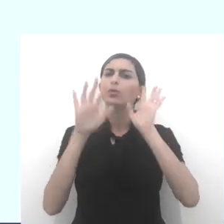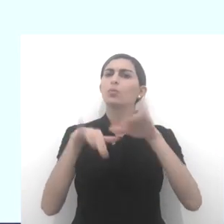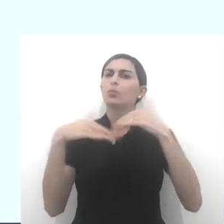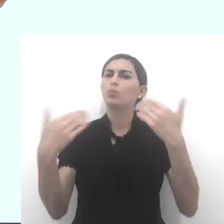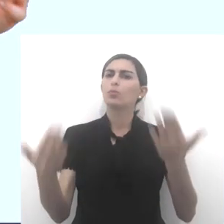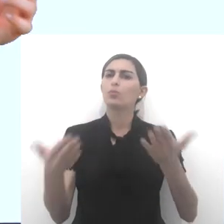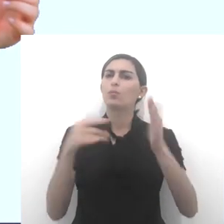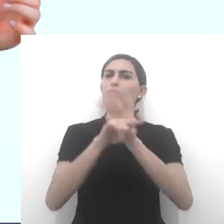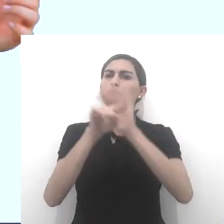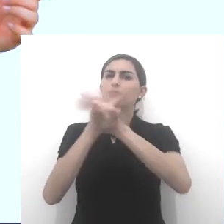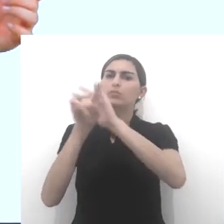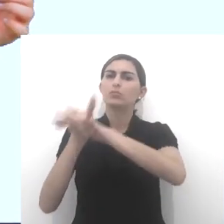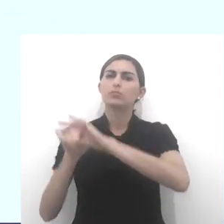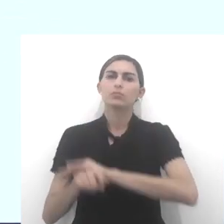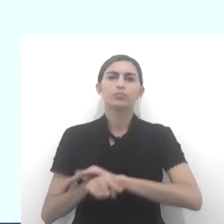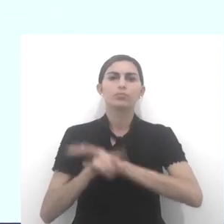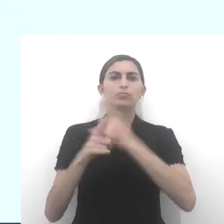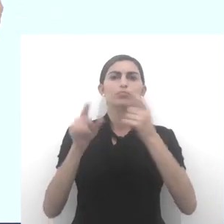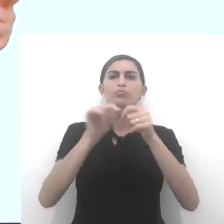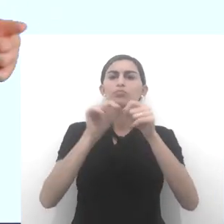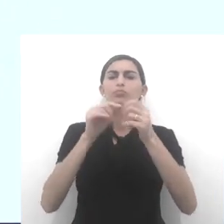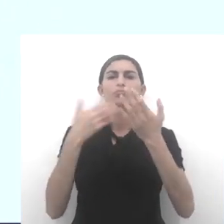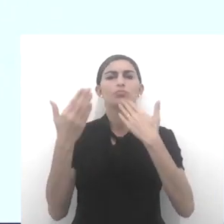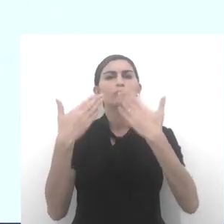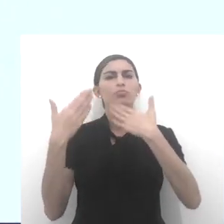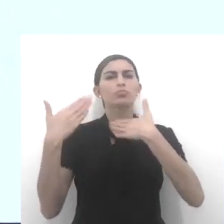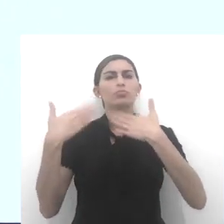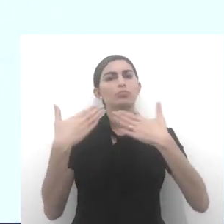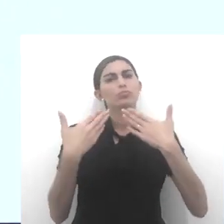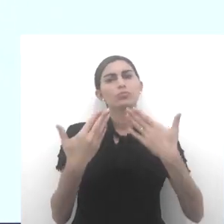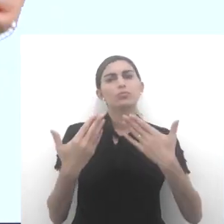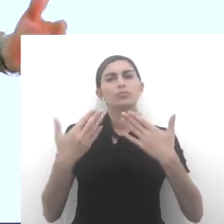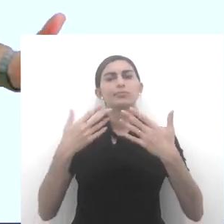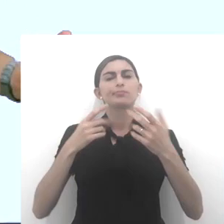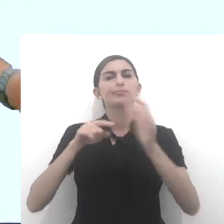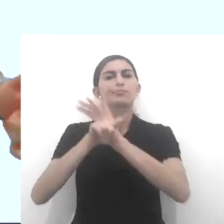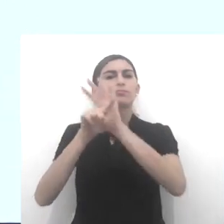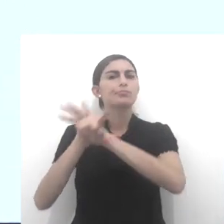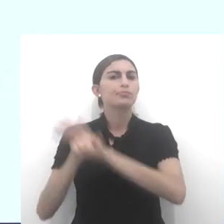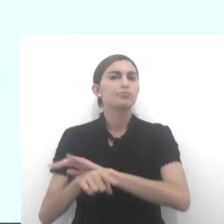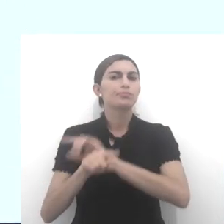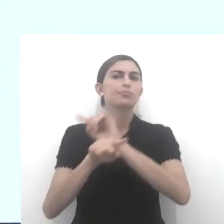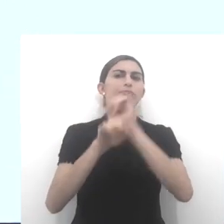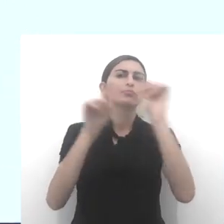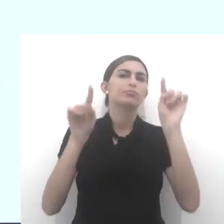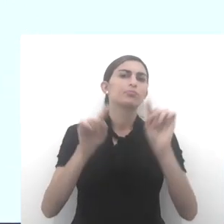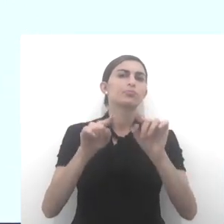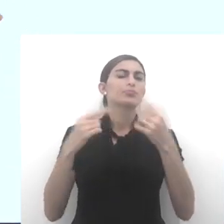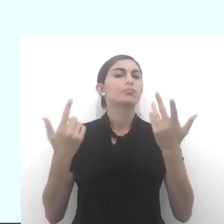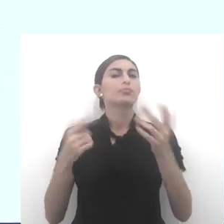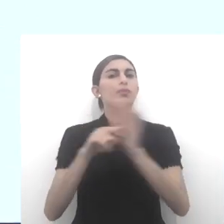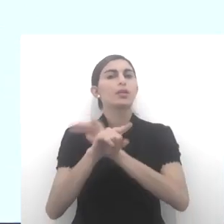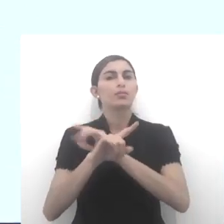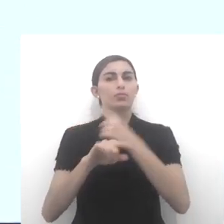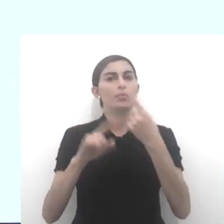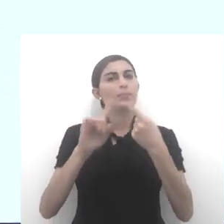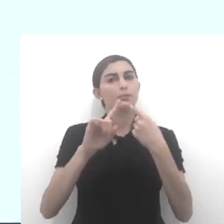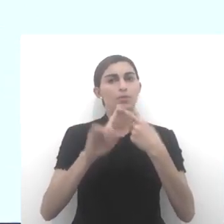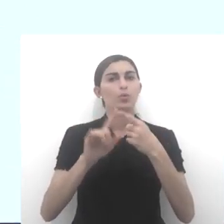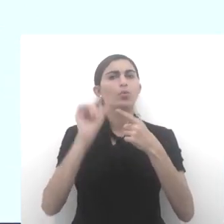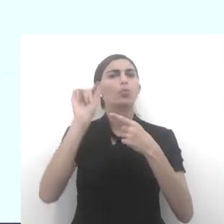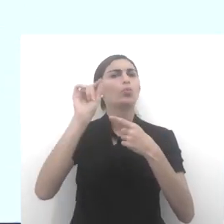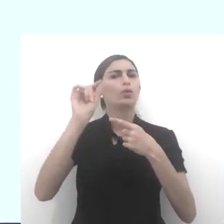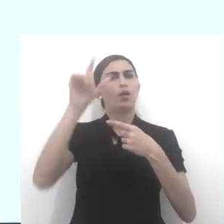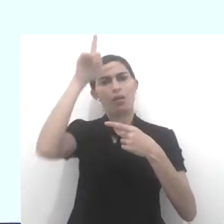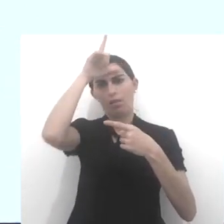quais serão as perguntas que nós vamos conversar, vamos interrogar, vamos questionar. As perguntas são, primeiro,